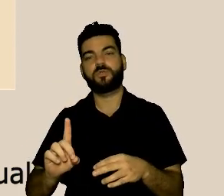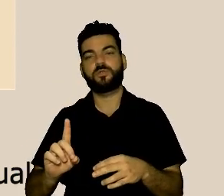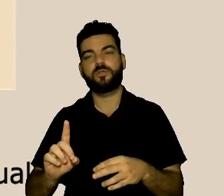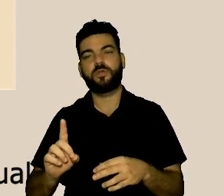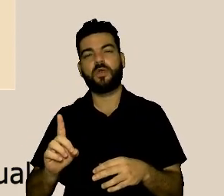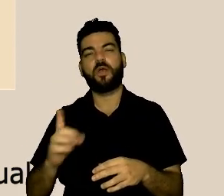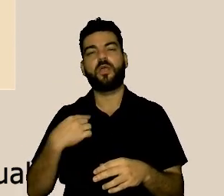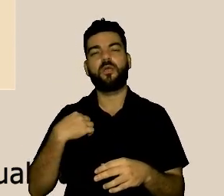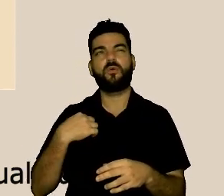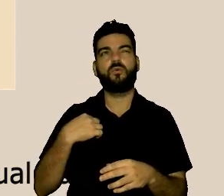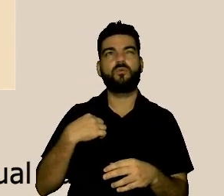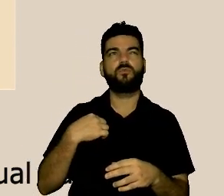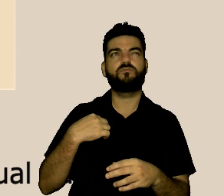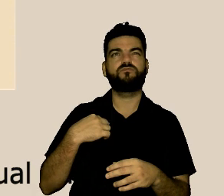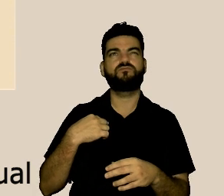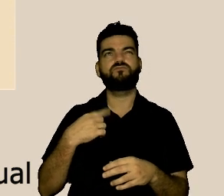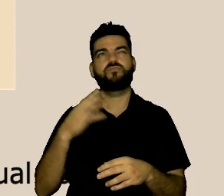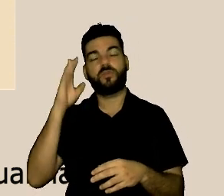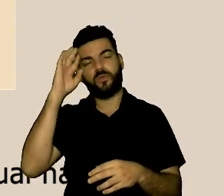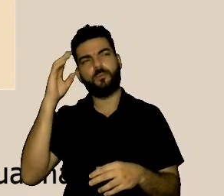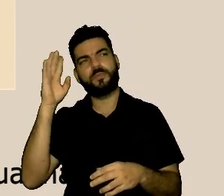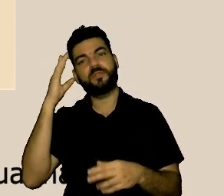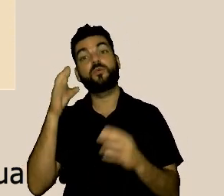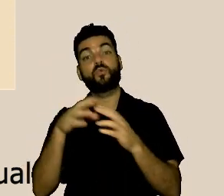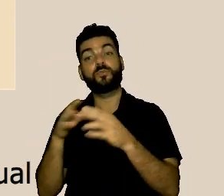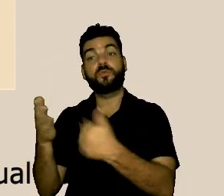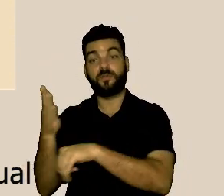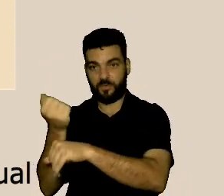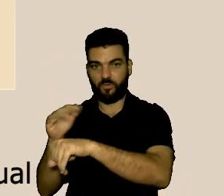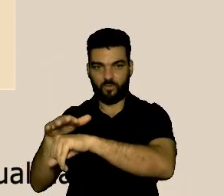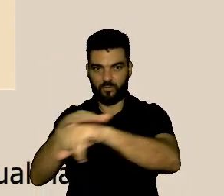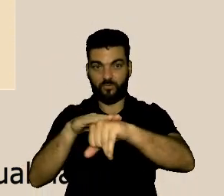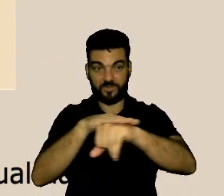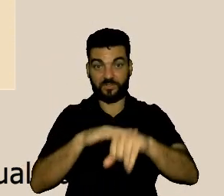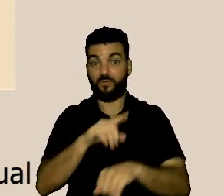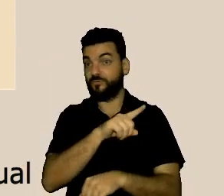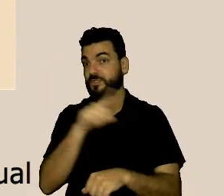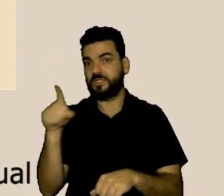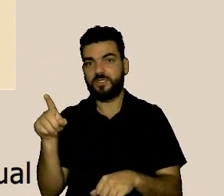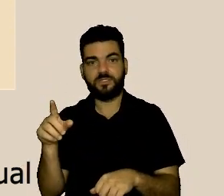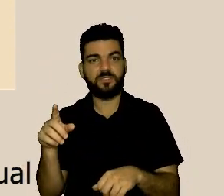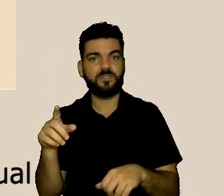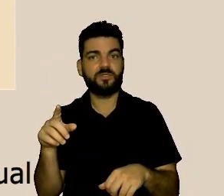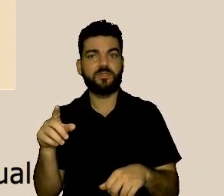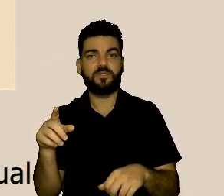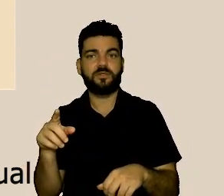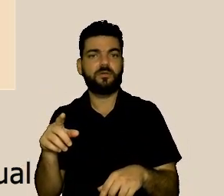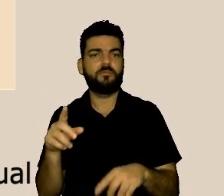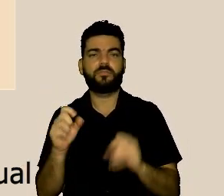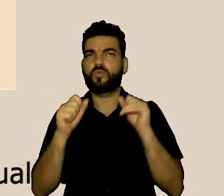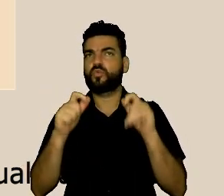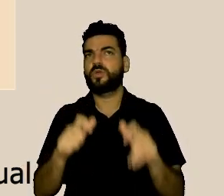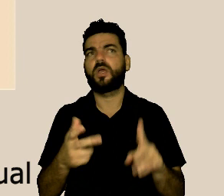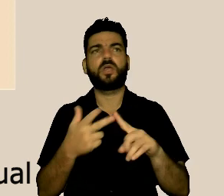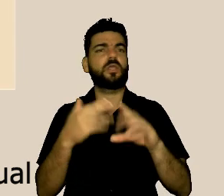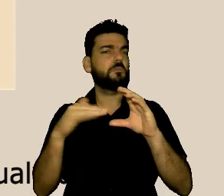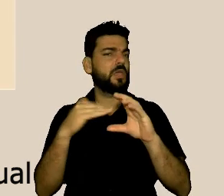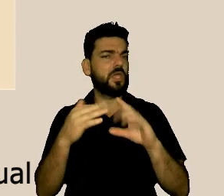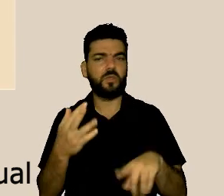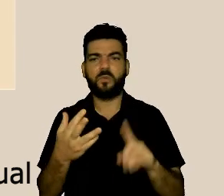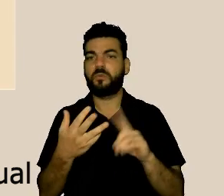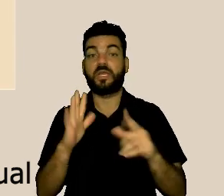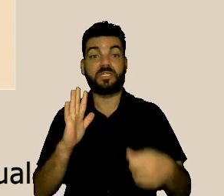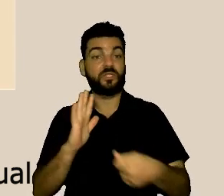voltei eu sentei com a equipe e falei gente qualquer lugar em qualquer e-mail que chegar uma